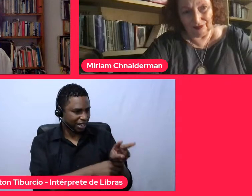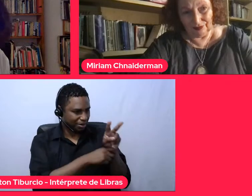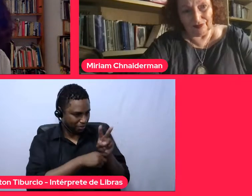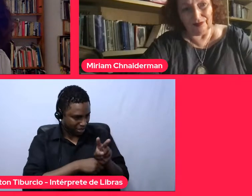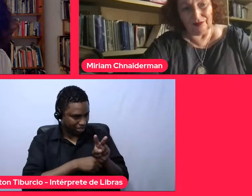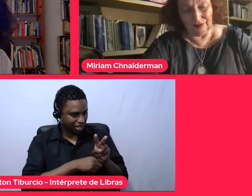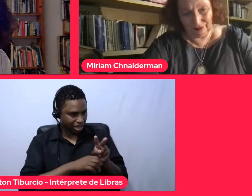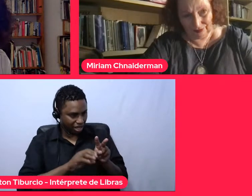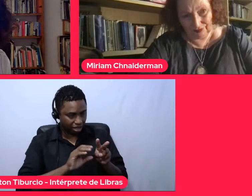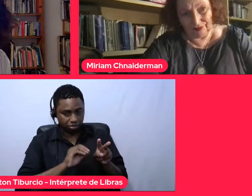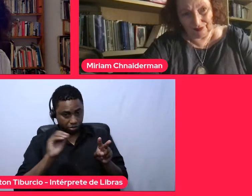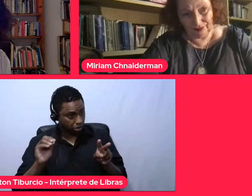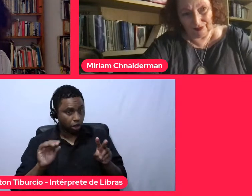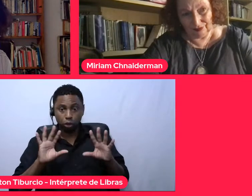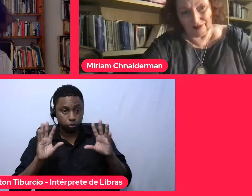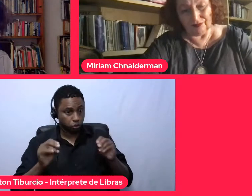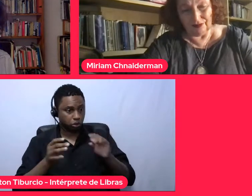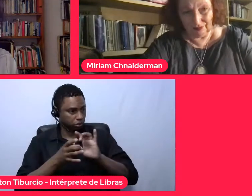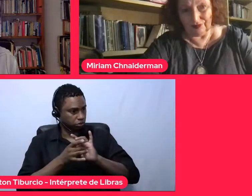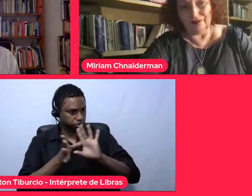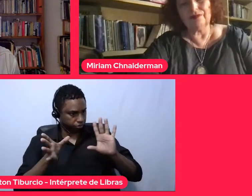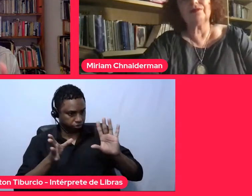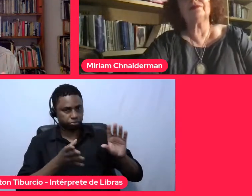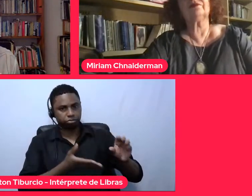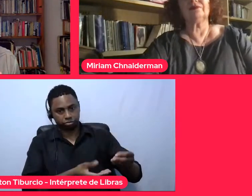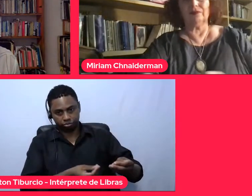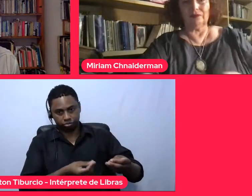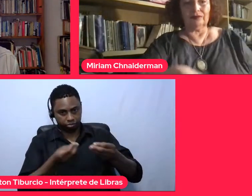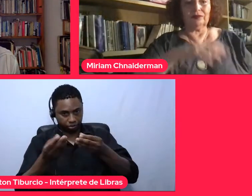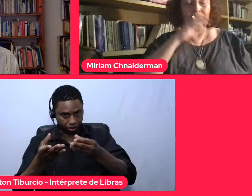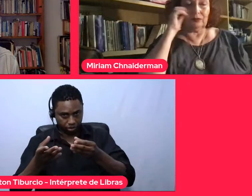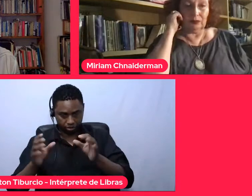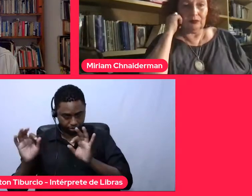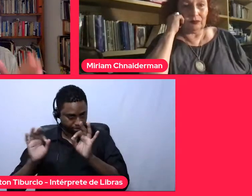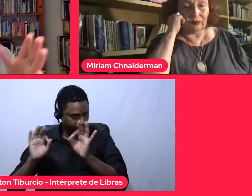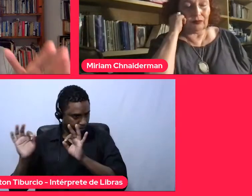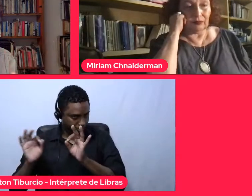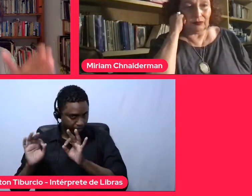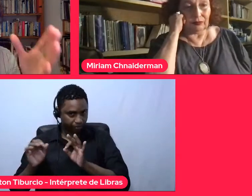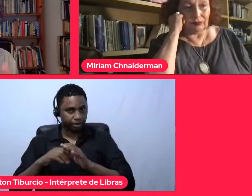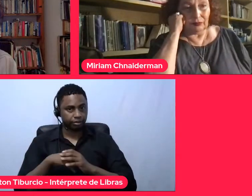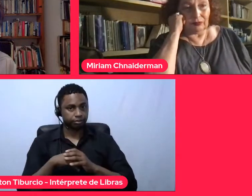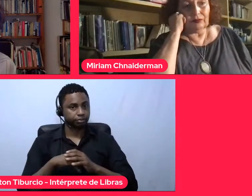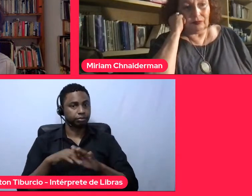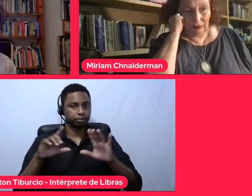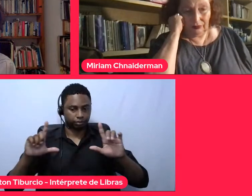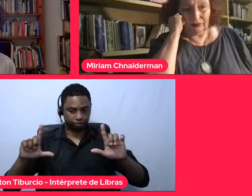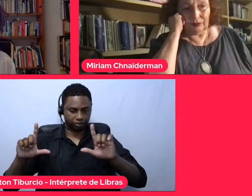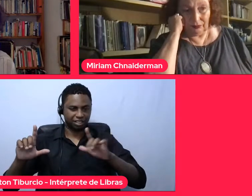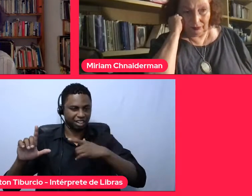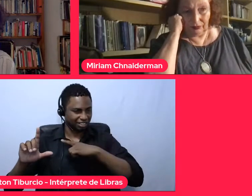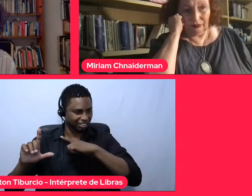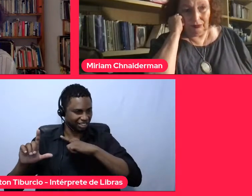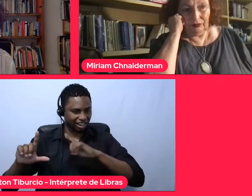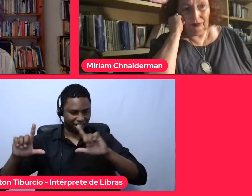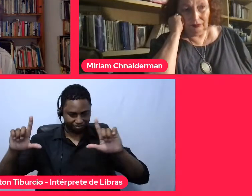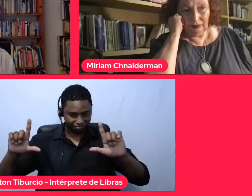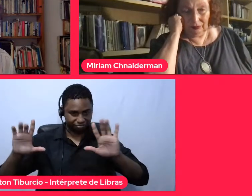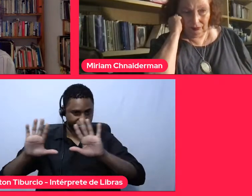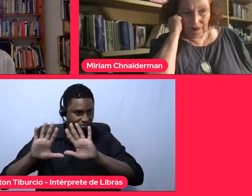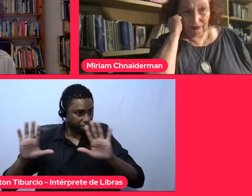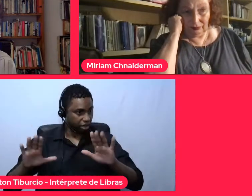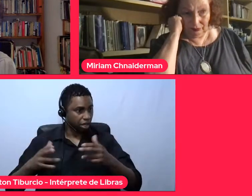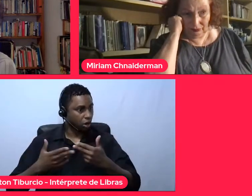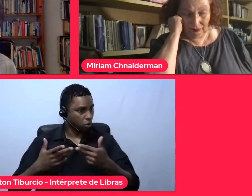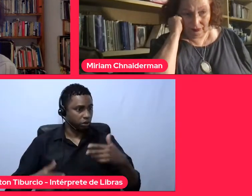exposição, e todos eles cederam esses objetos pelo tempo da exposição, e está lá uma vitrine, são objetos muito